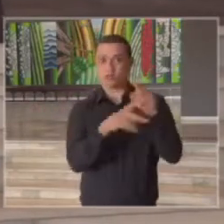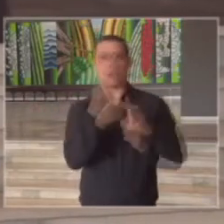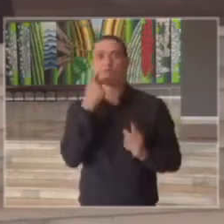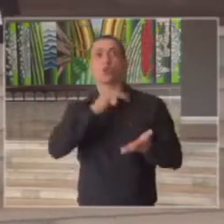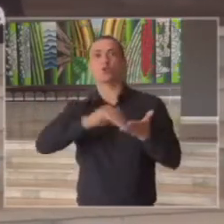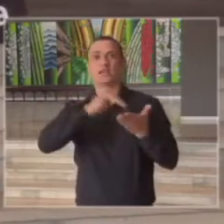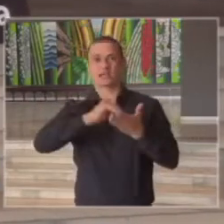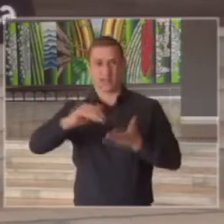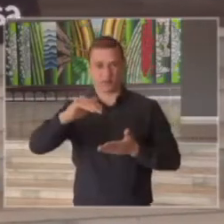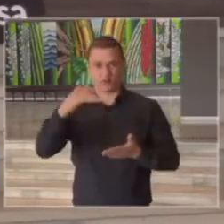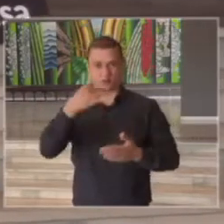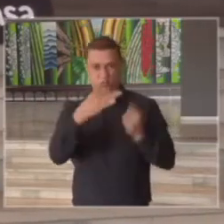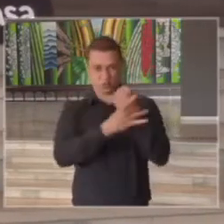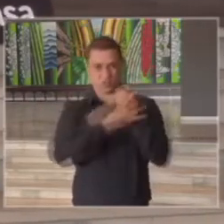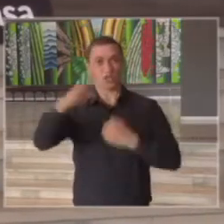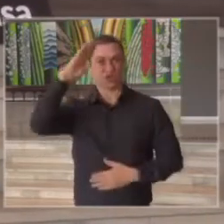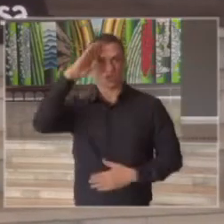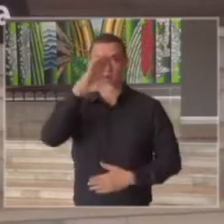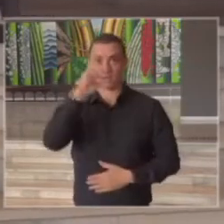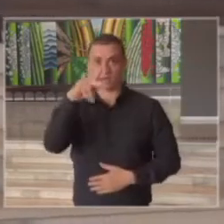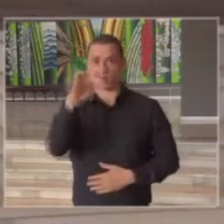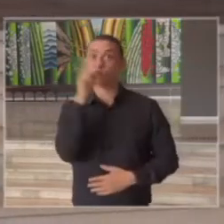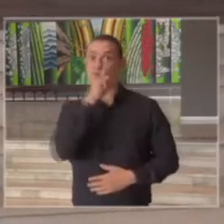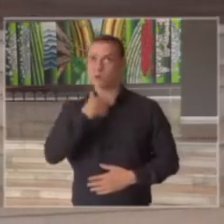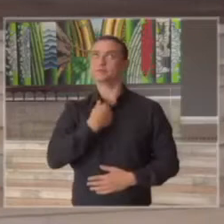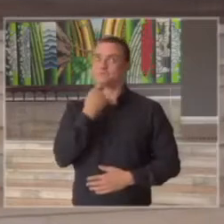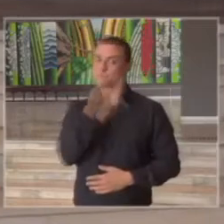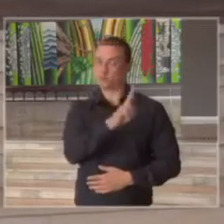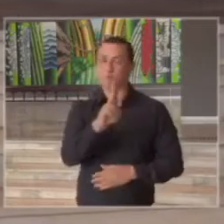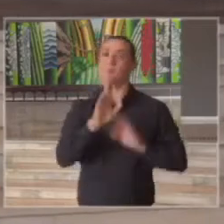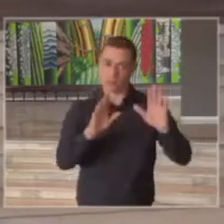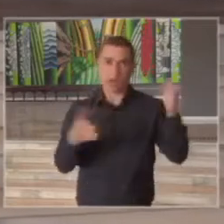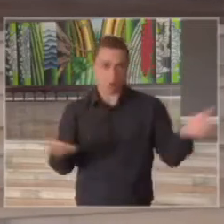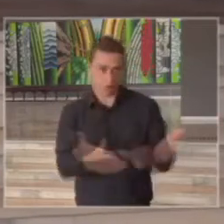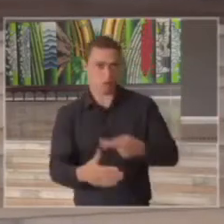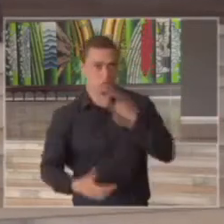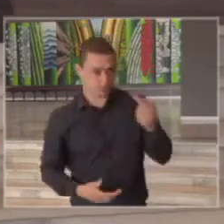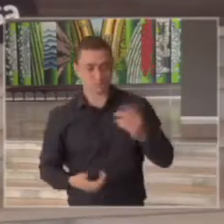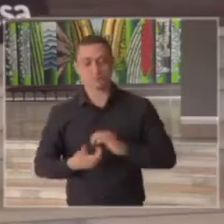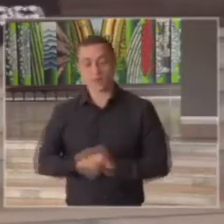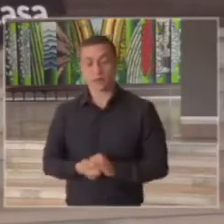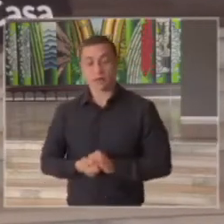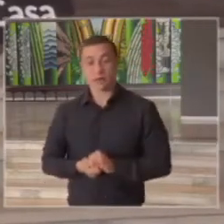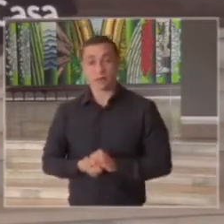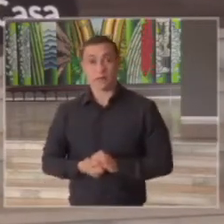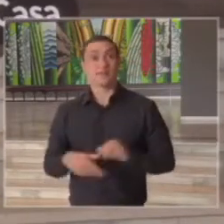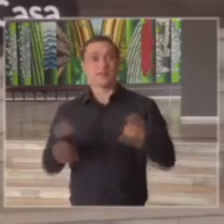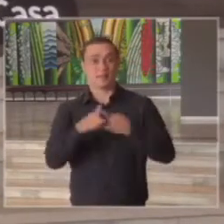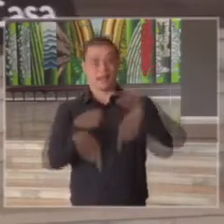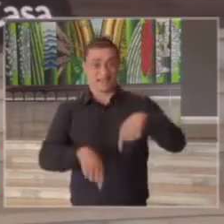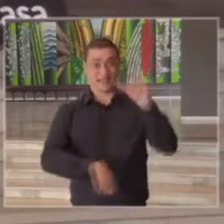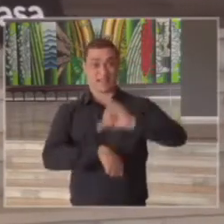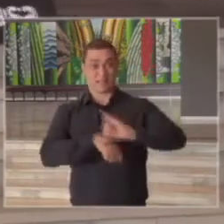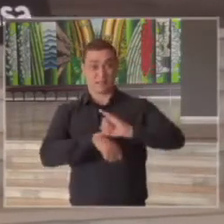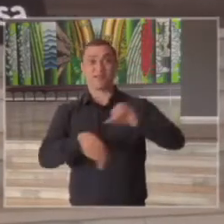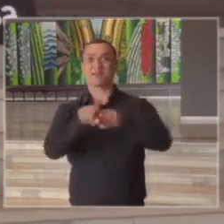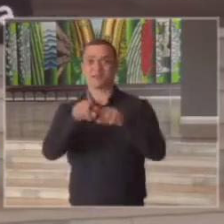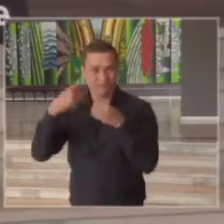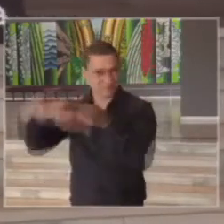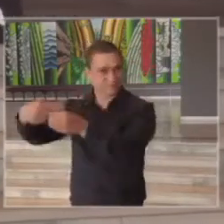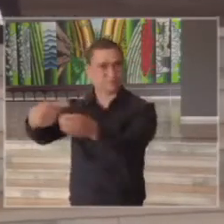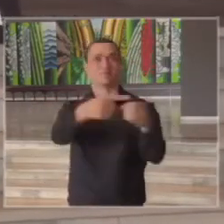de segurança o general Campos por falha mas eu menciono agora tanto na capital como no interior